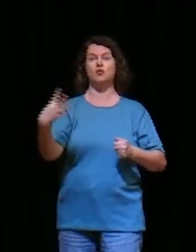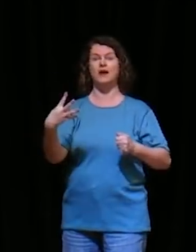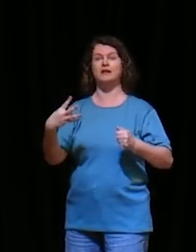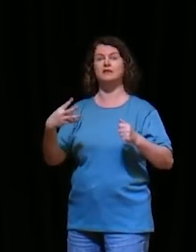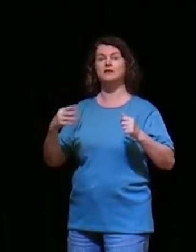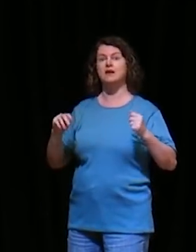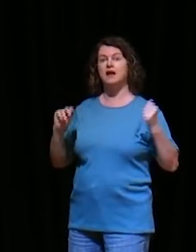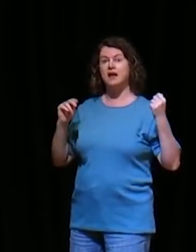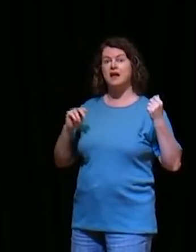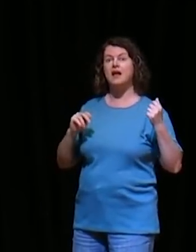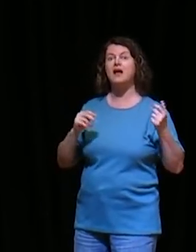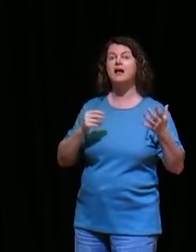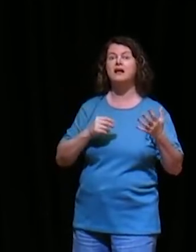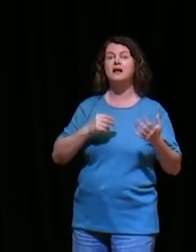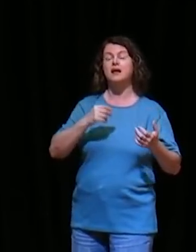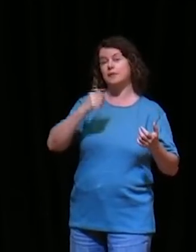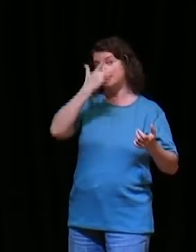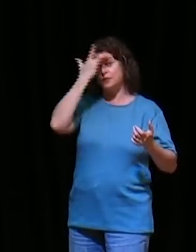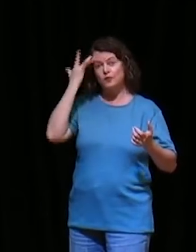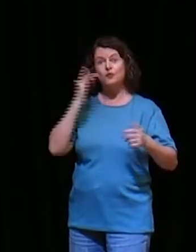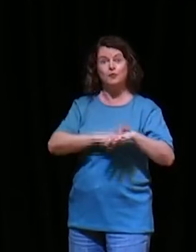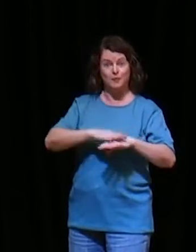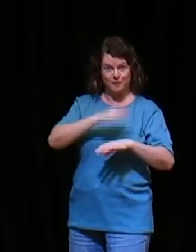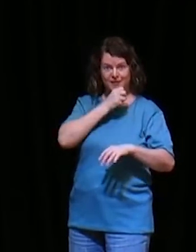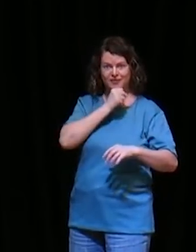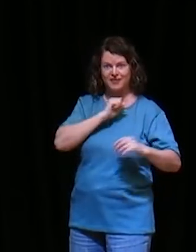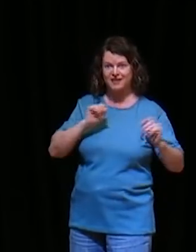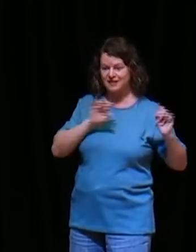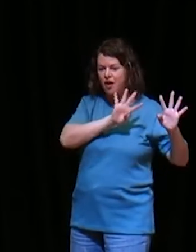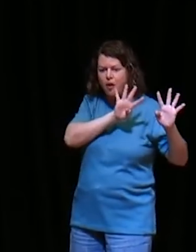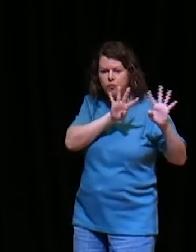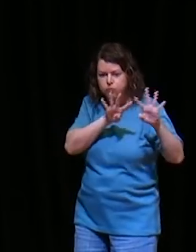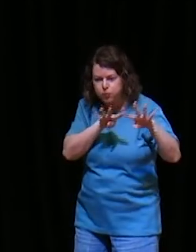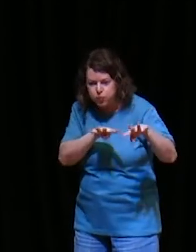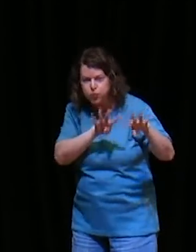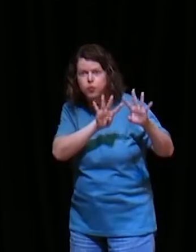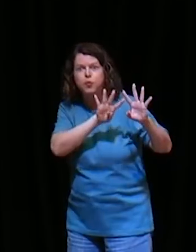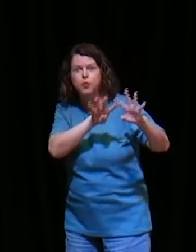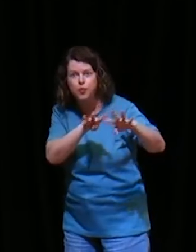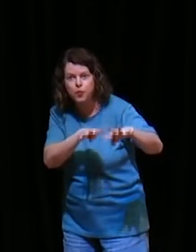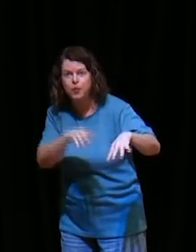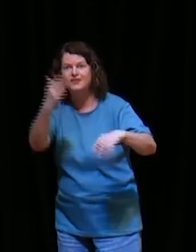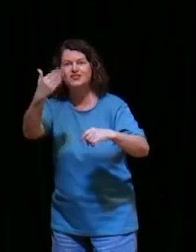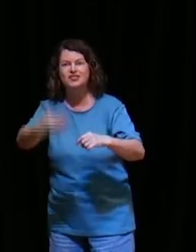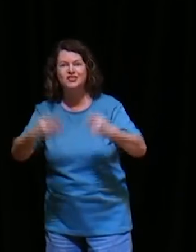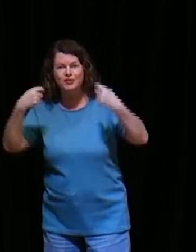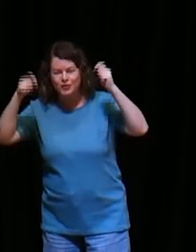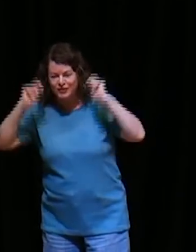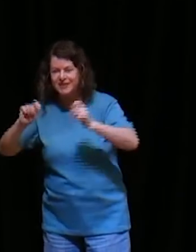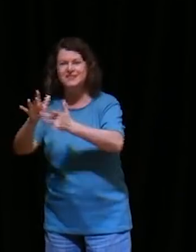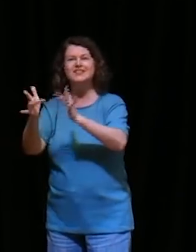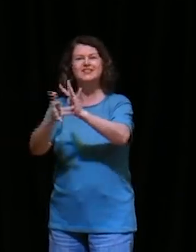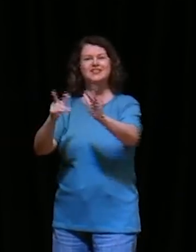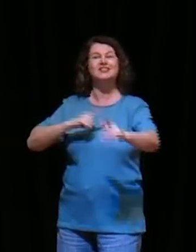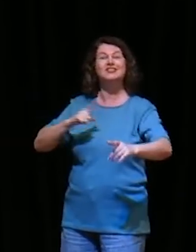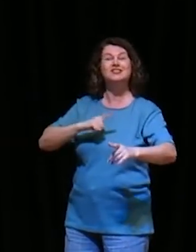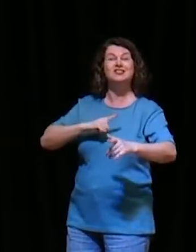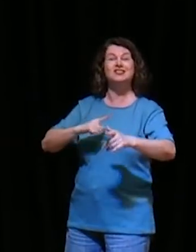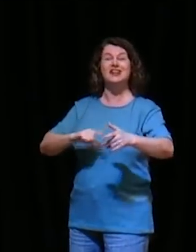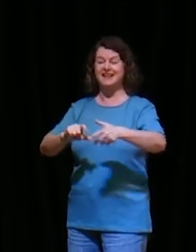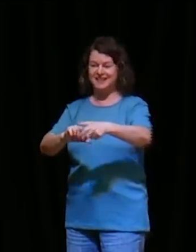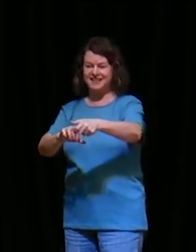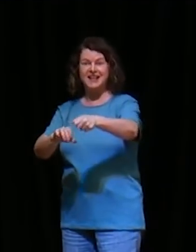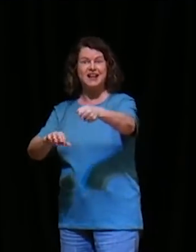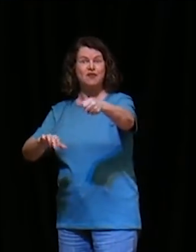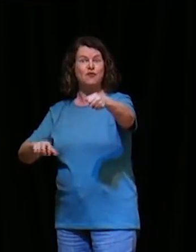sabe disso, e tendo ele, arpas e salvas de ouro, cheias de incenso, que são as orações, dos santos, querido, você é santo,